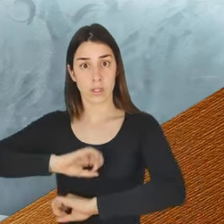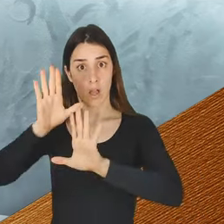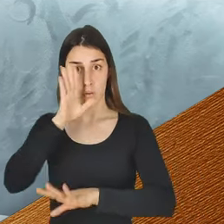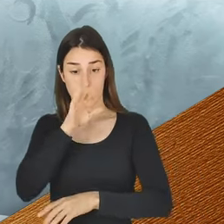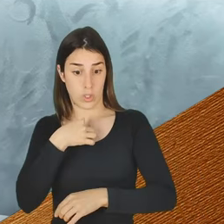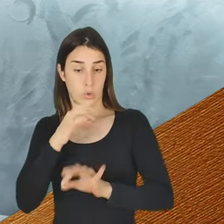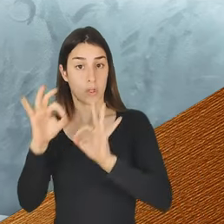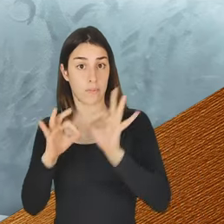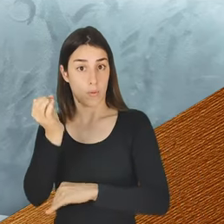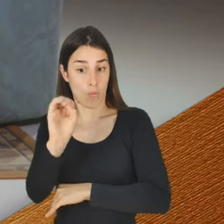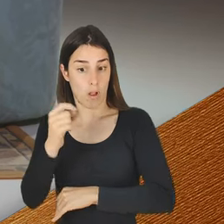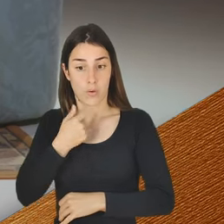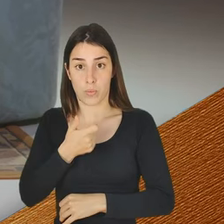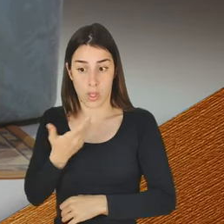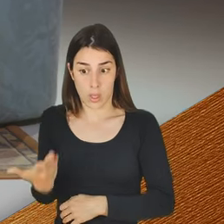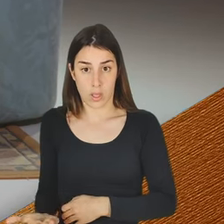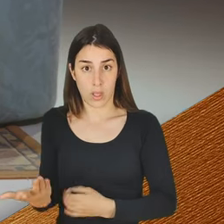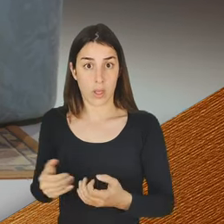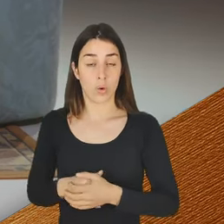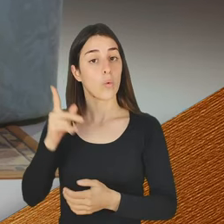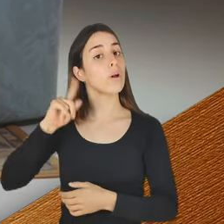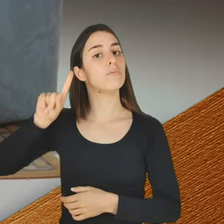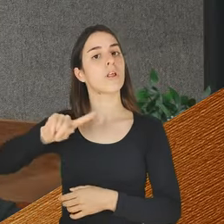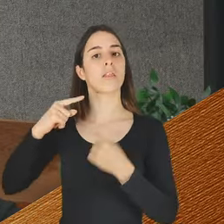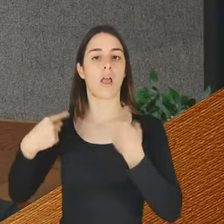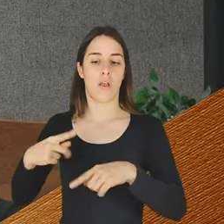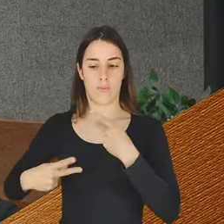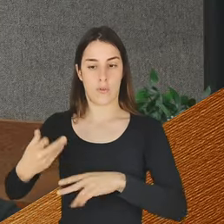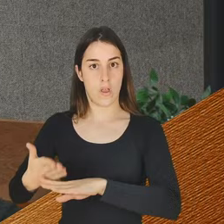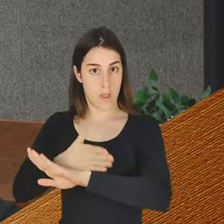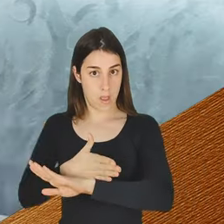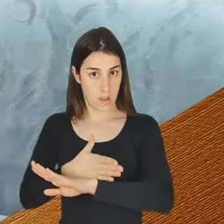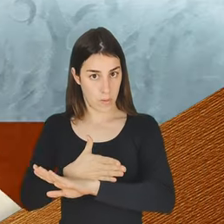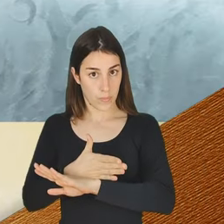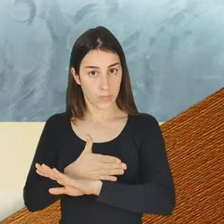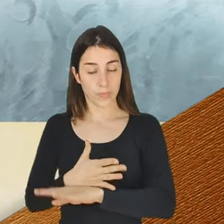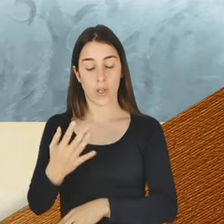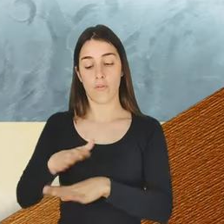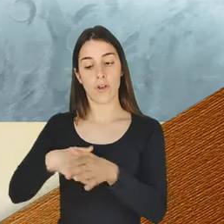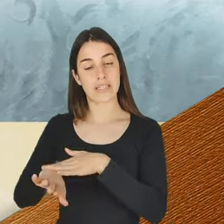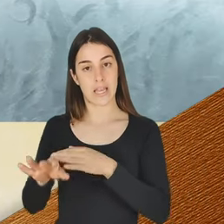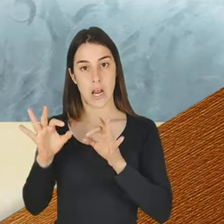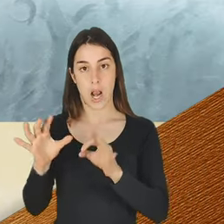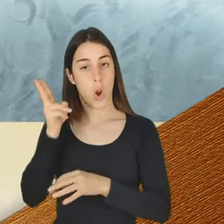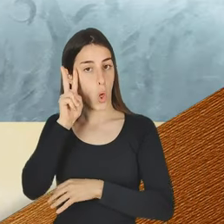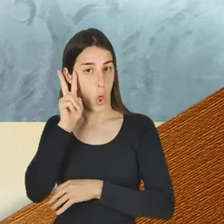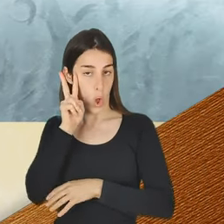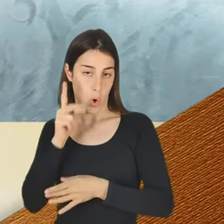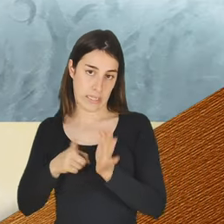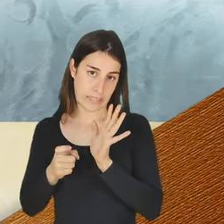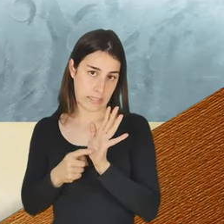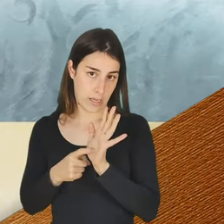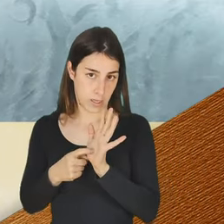poderia estar aqui. O importante é o rastreio. Desde que se faça o diagnóstico com a antecedência necessária,